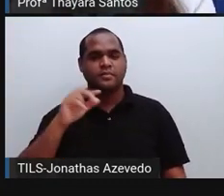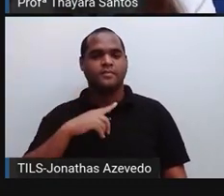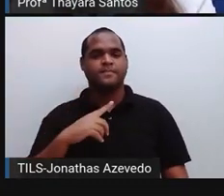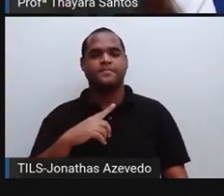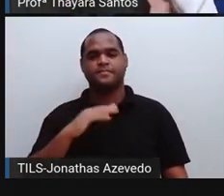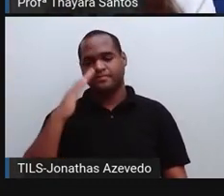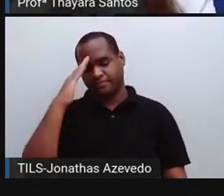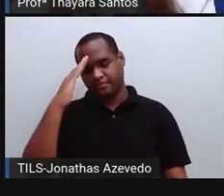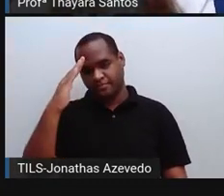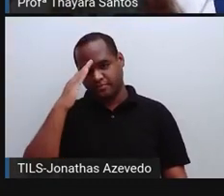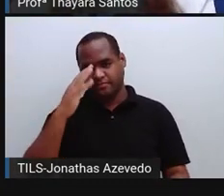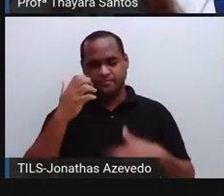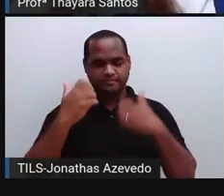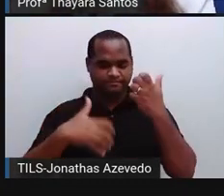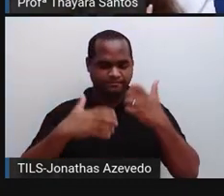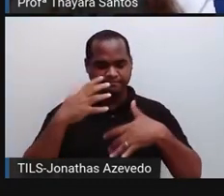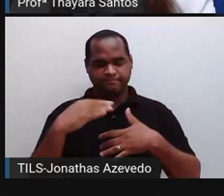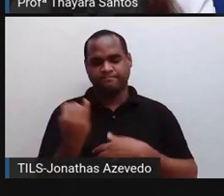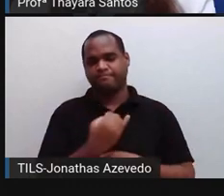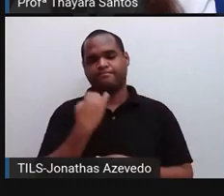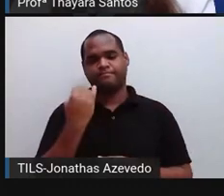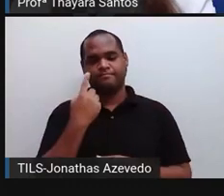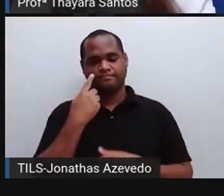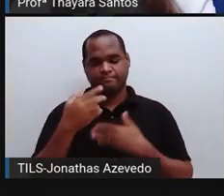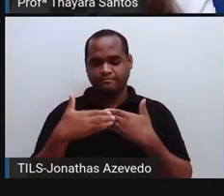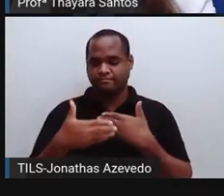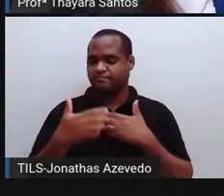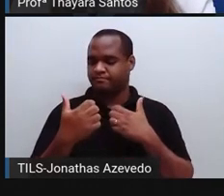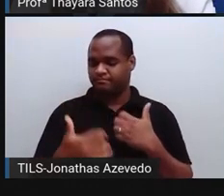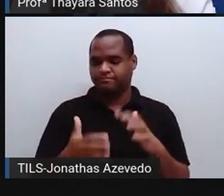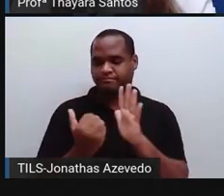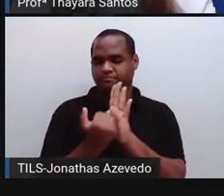específica. A gente vai ver mais um pouquinho disso daqui a pouco.